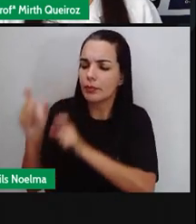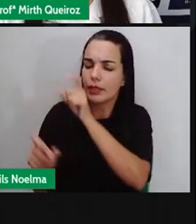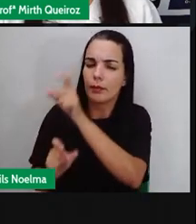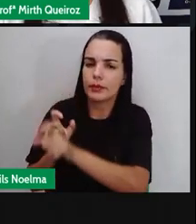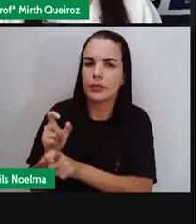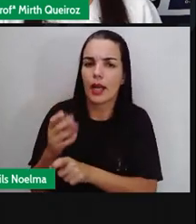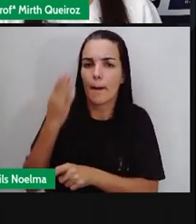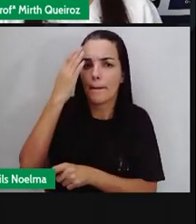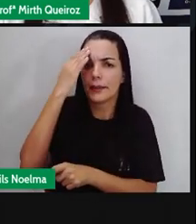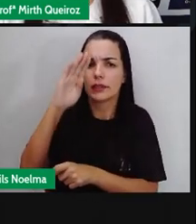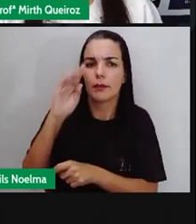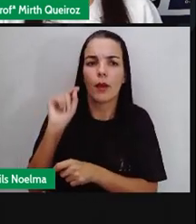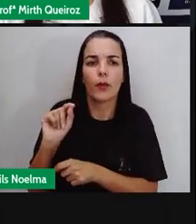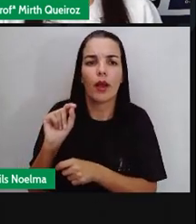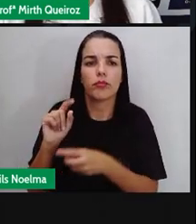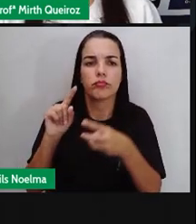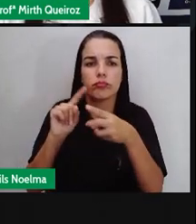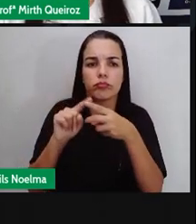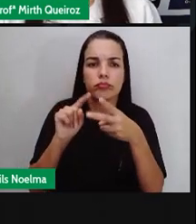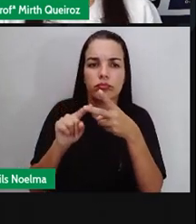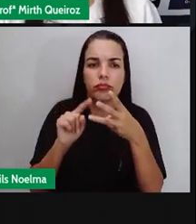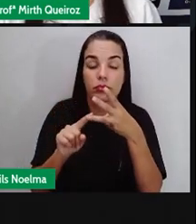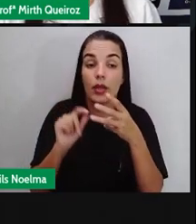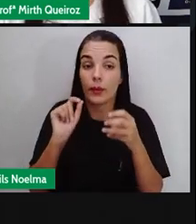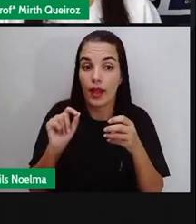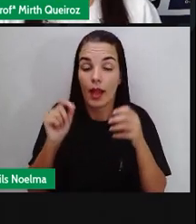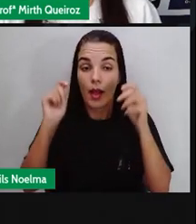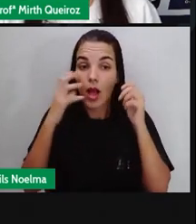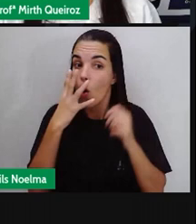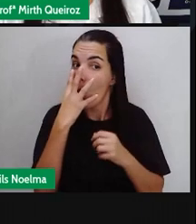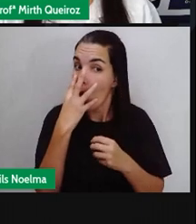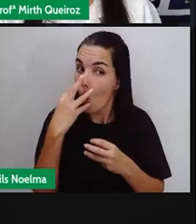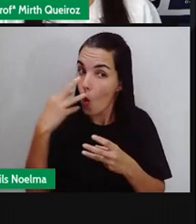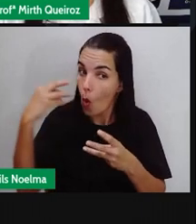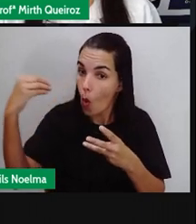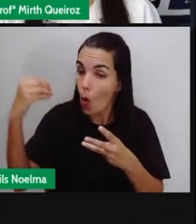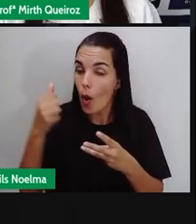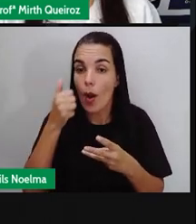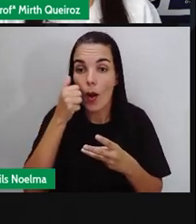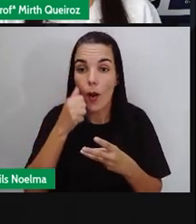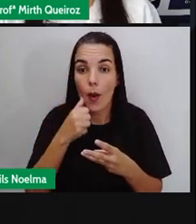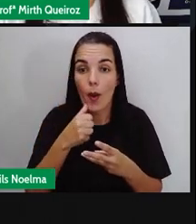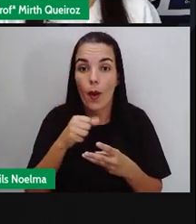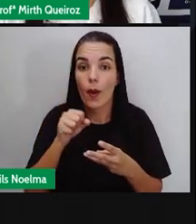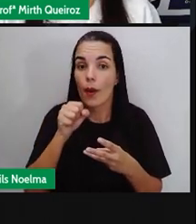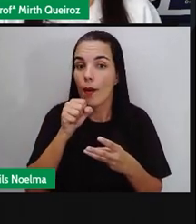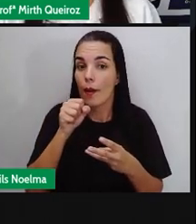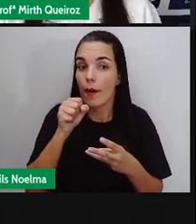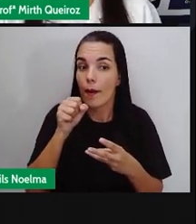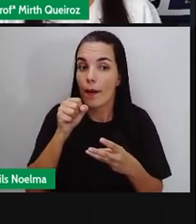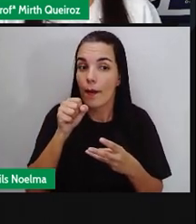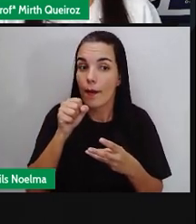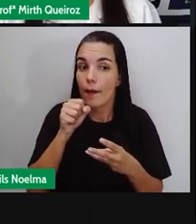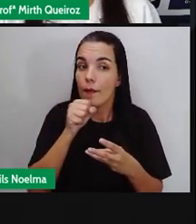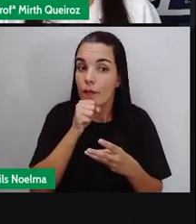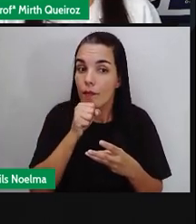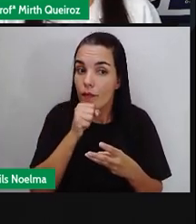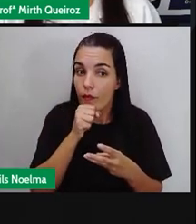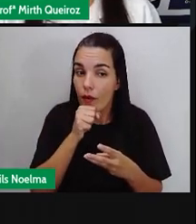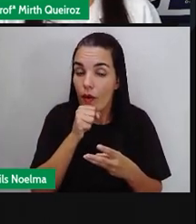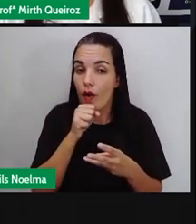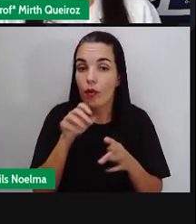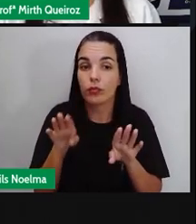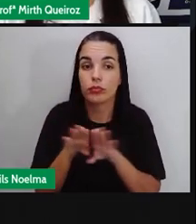principais aí? Nesse caso, seria o lobo e a Chapeuzinho vermelho Posteriormente,